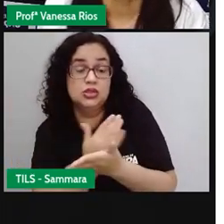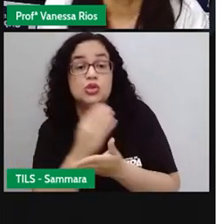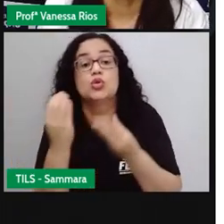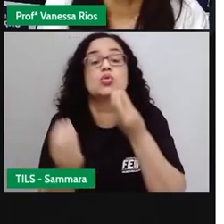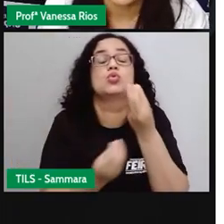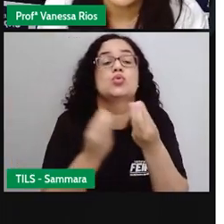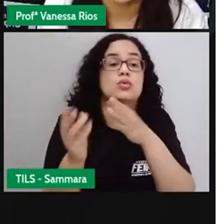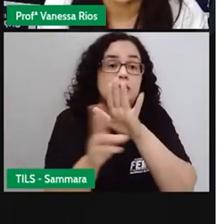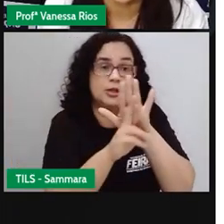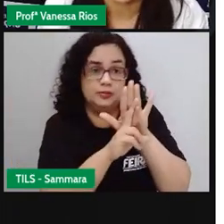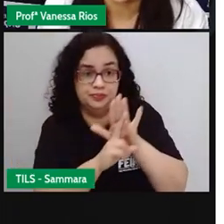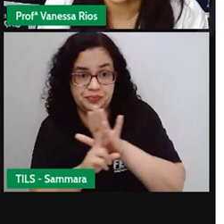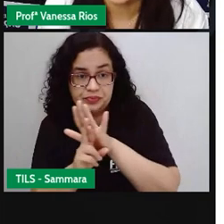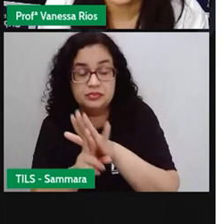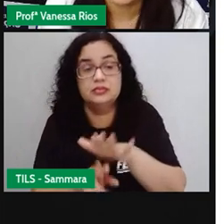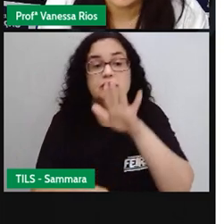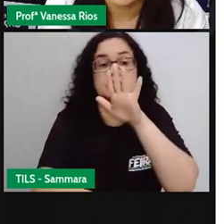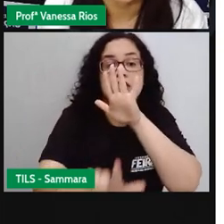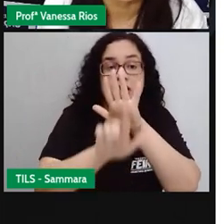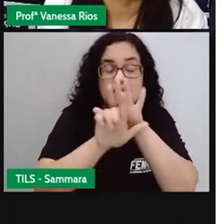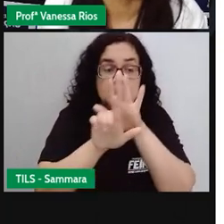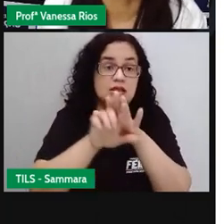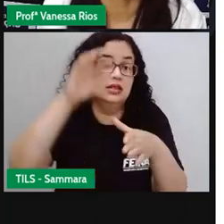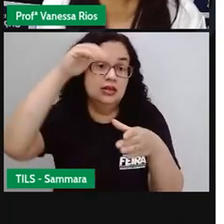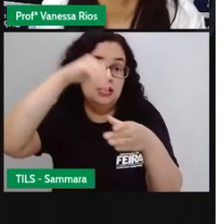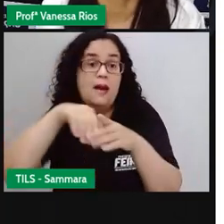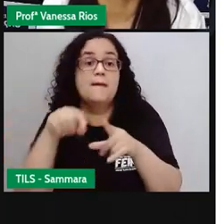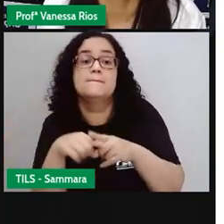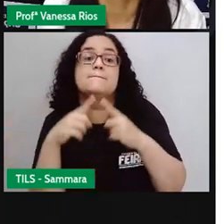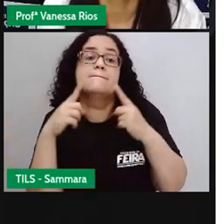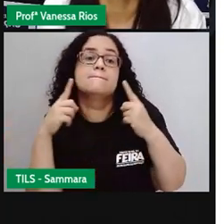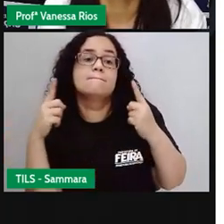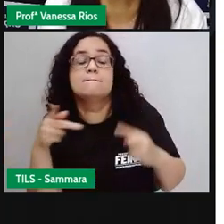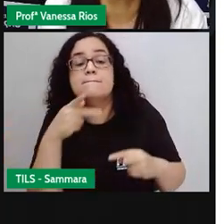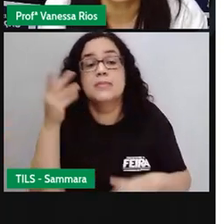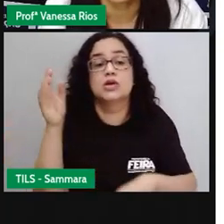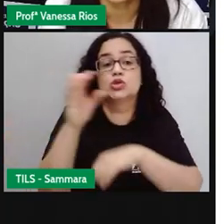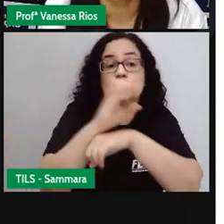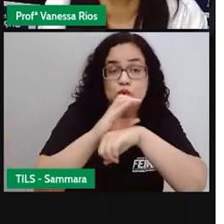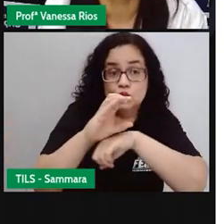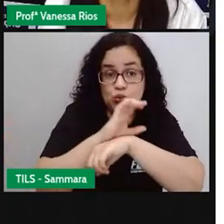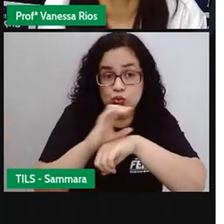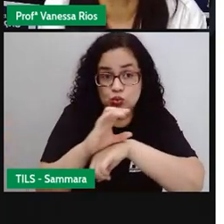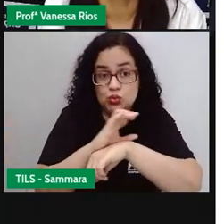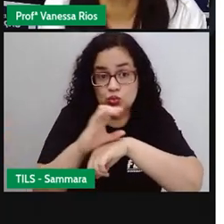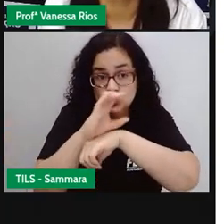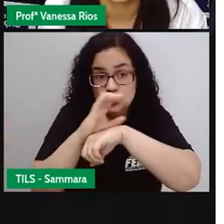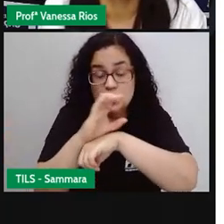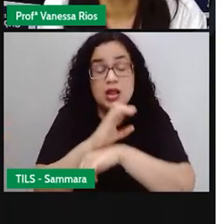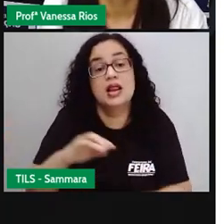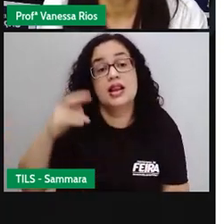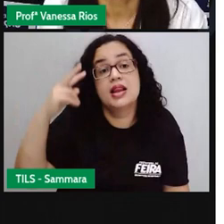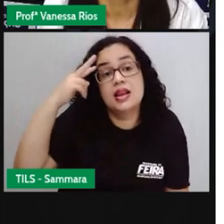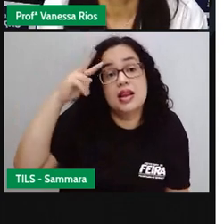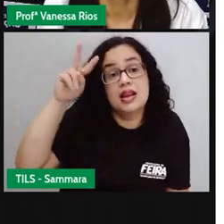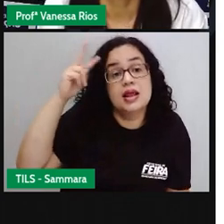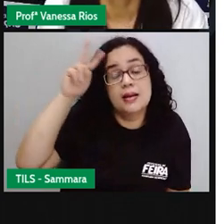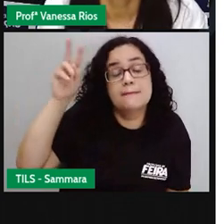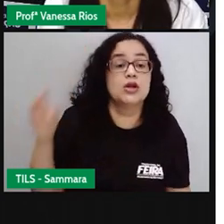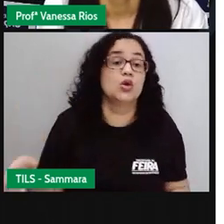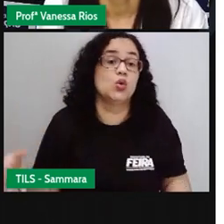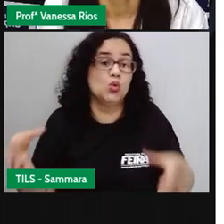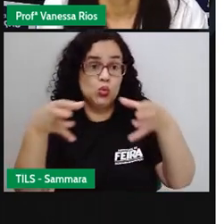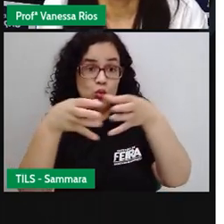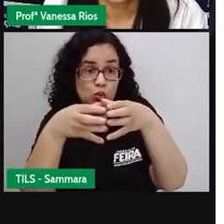forma de representar que as leis estão ali dentro, né? Mas quando a gente fala em Constituição, a gente tem que lembrar que é o